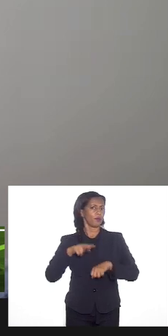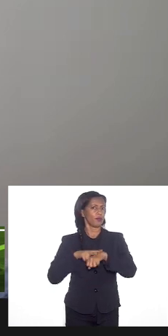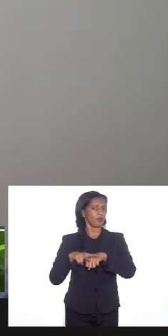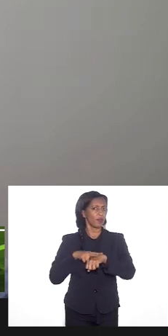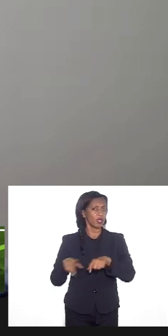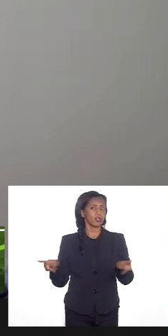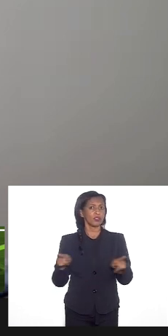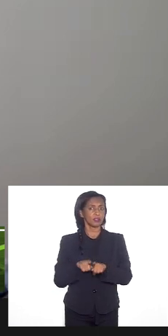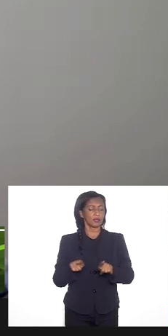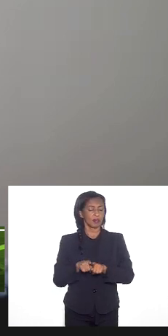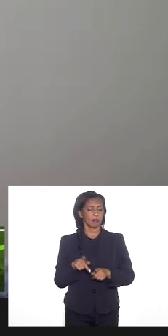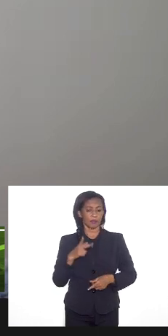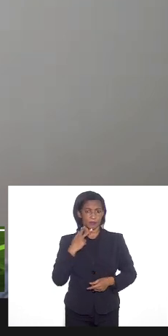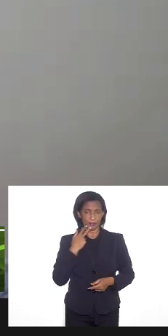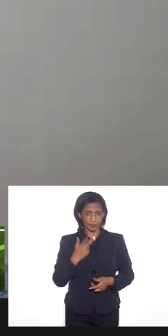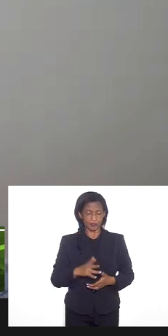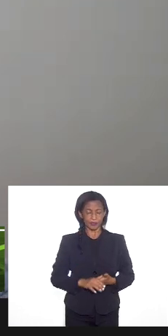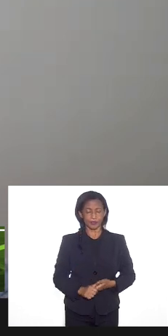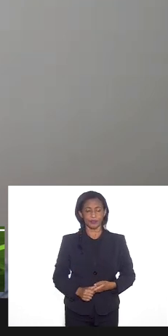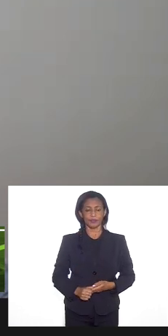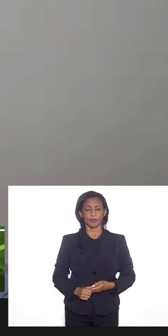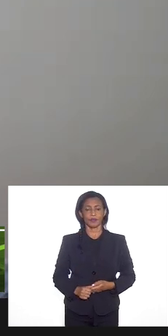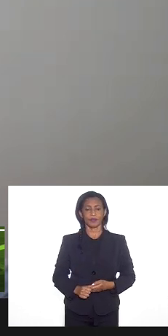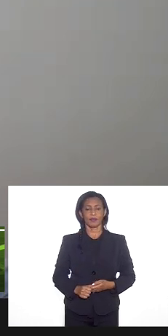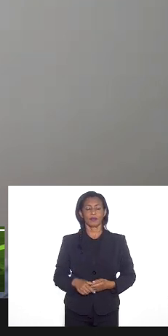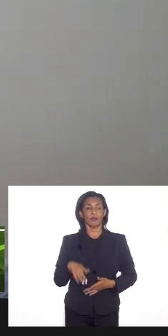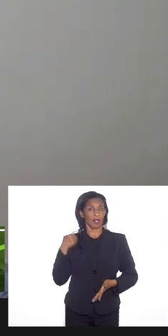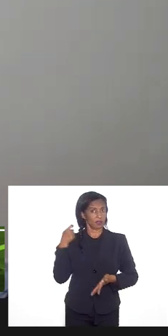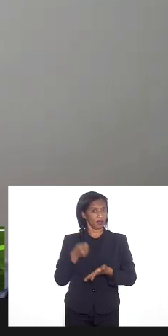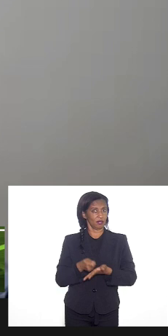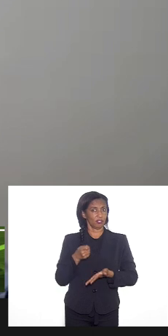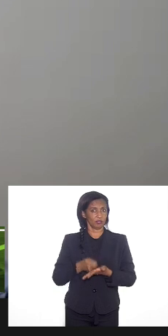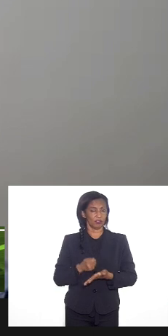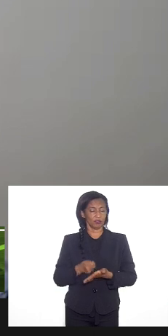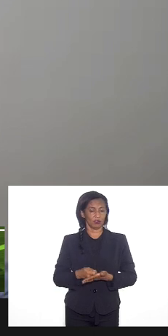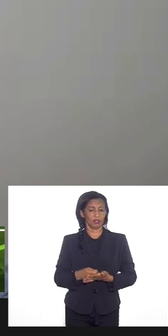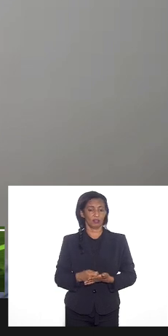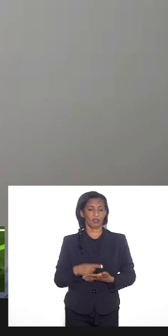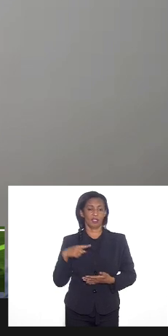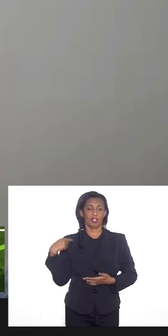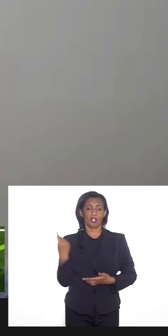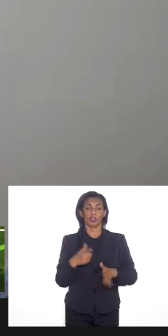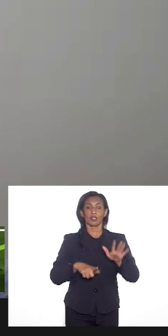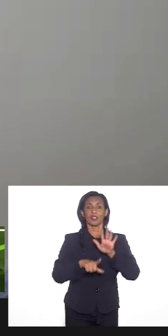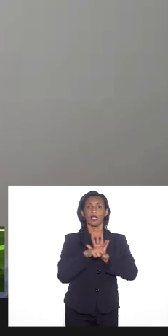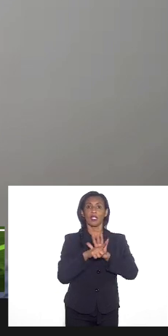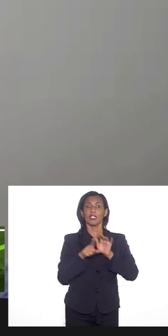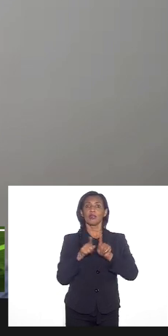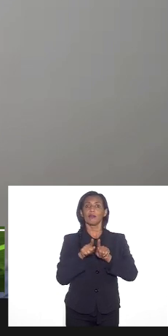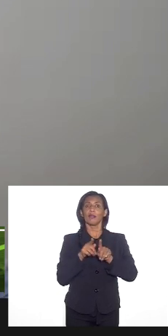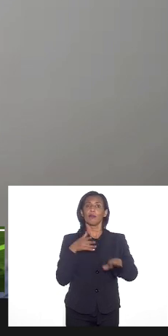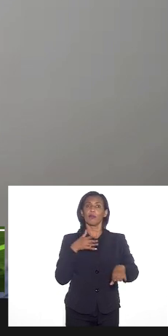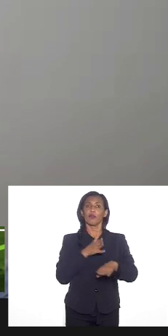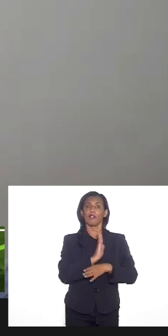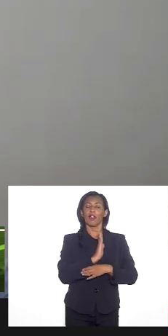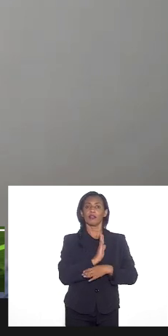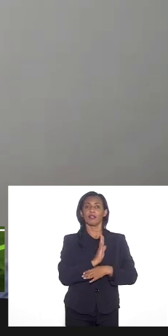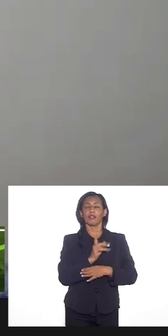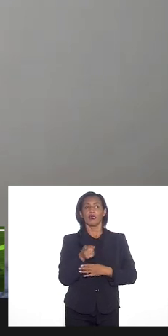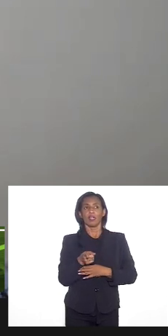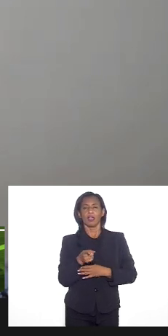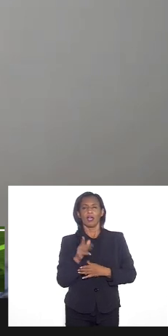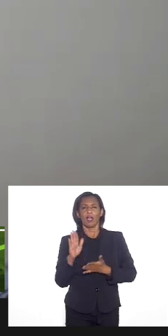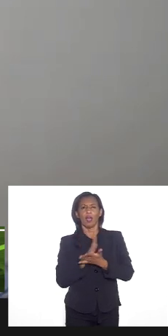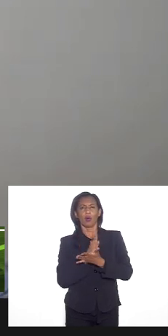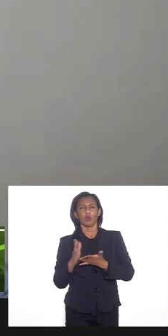também mencionar quero também mencionar de maneira insistente a nossa lei também aprovada alguns deputados aqui são coautores